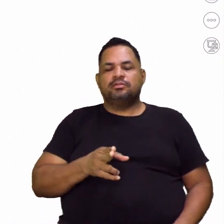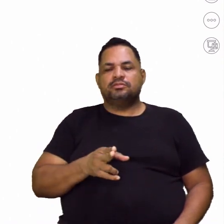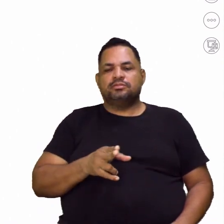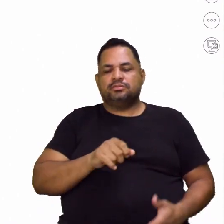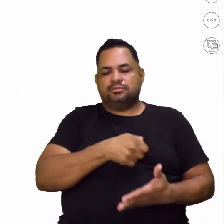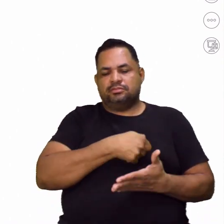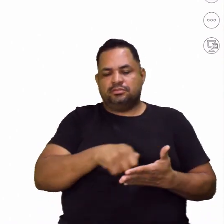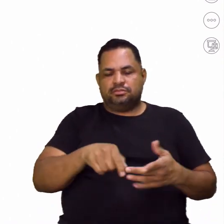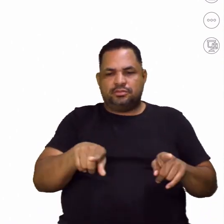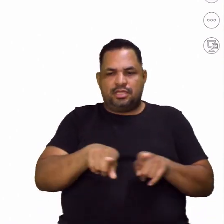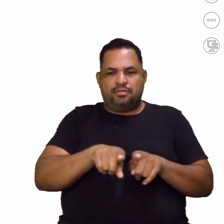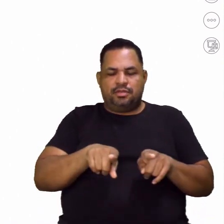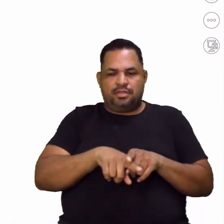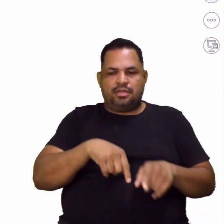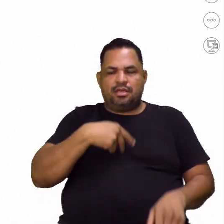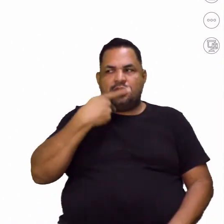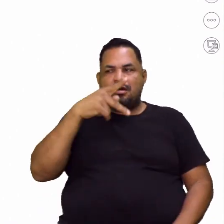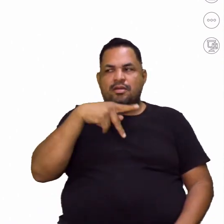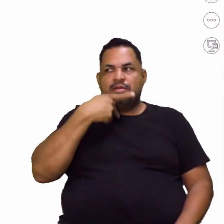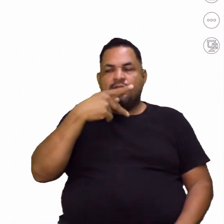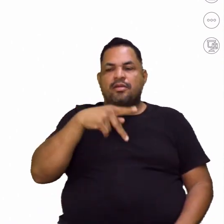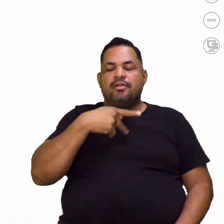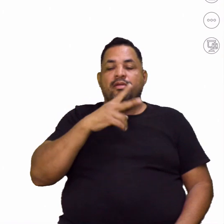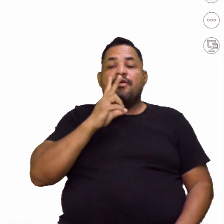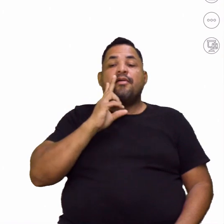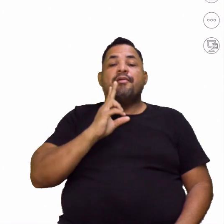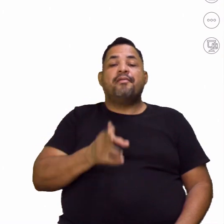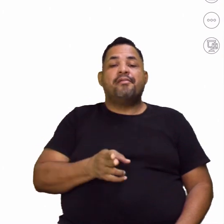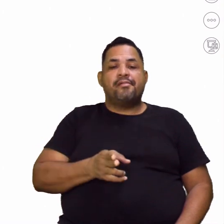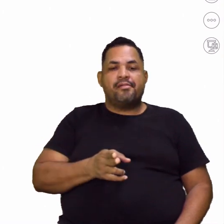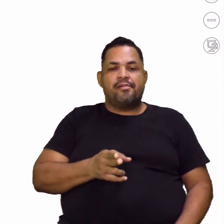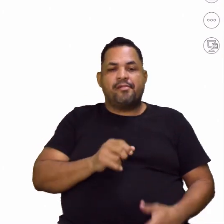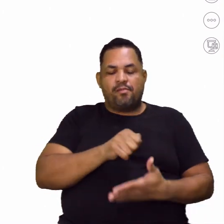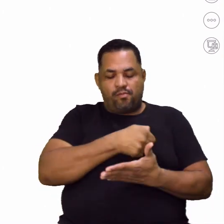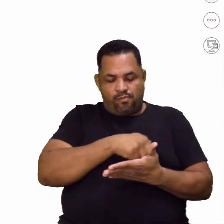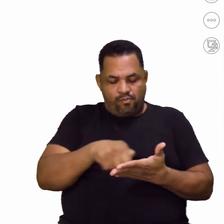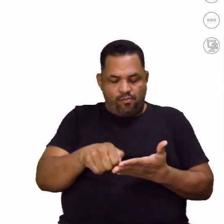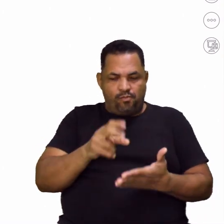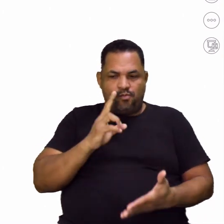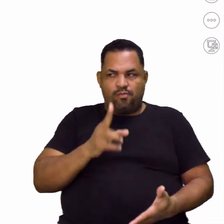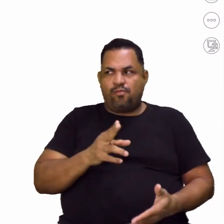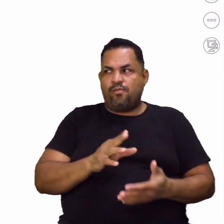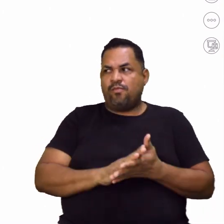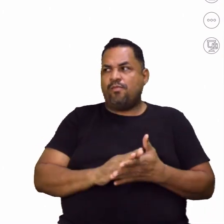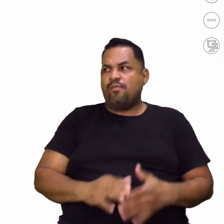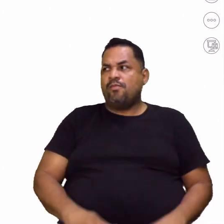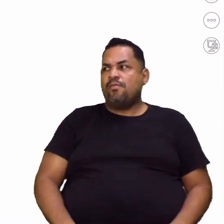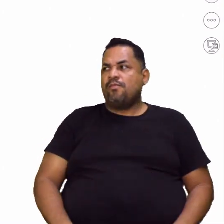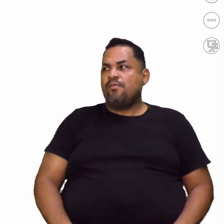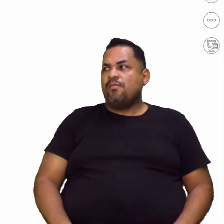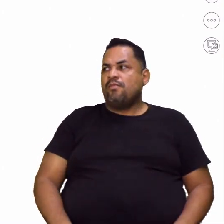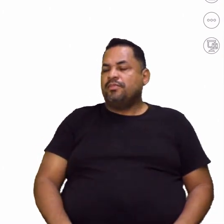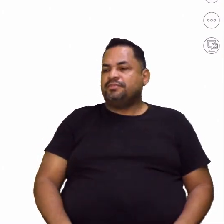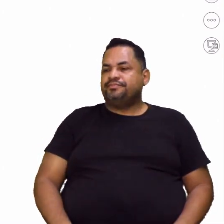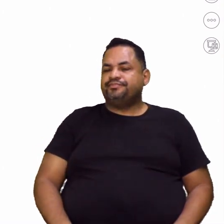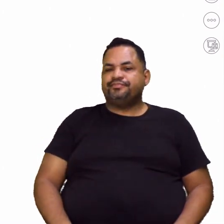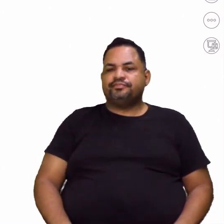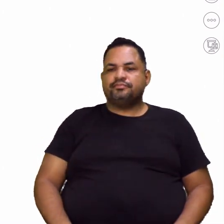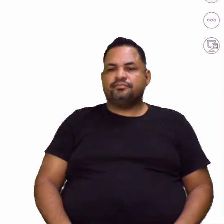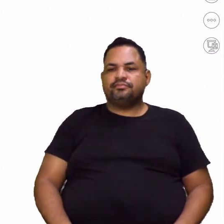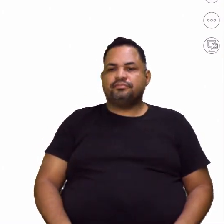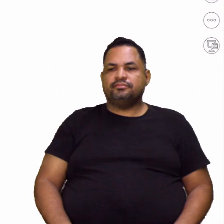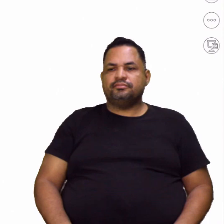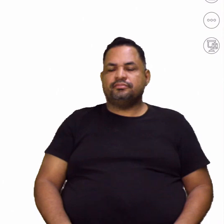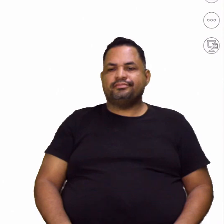Iguais na pronúncia. Ou seja, vai ter a mesma pronúncia. A mesma escrita.